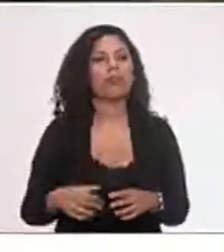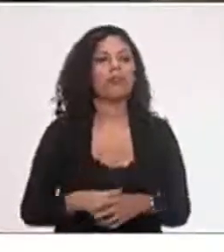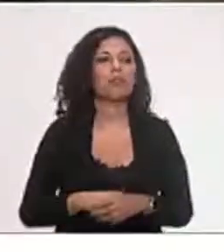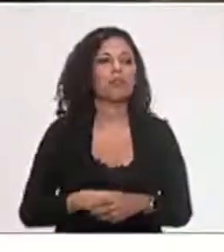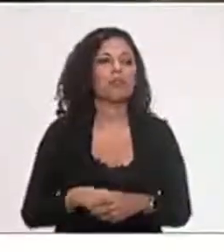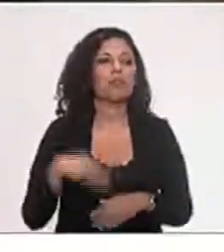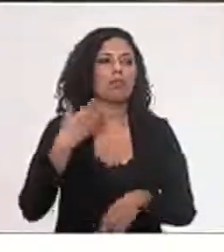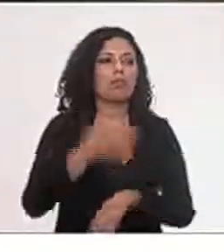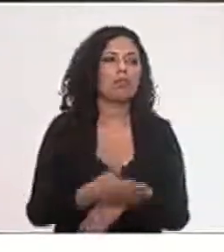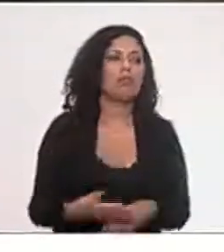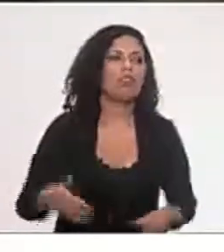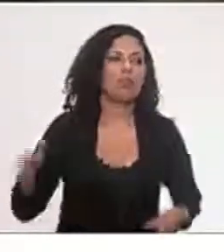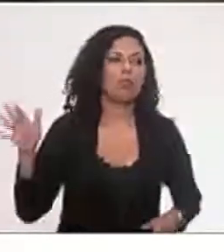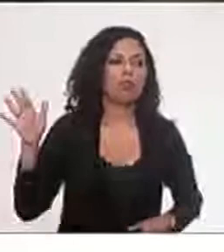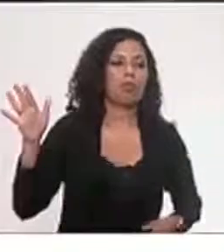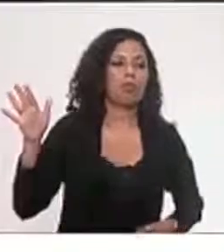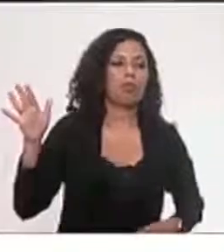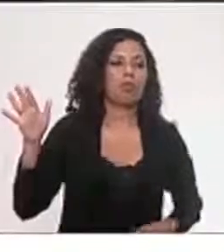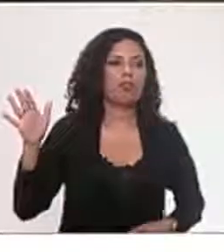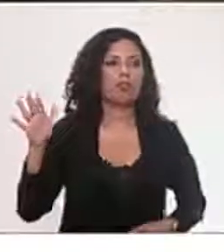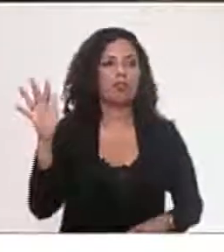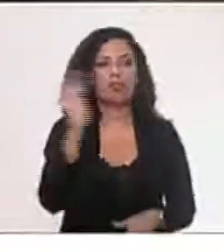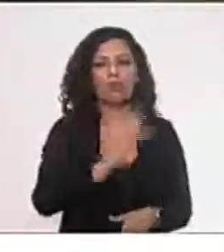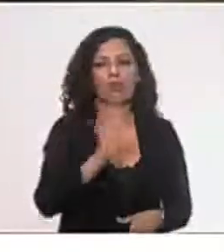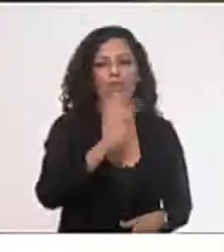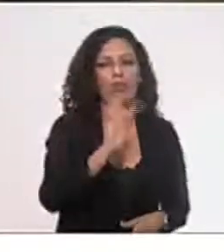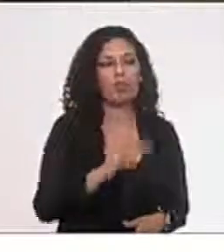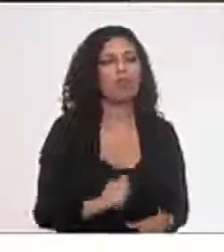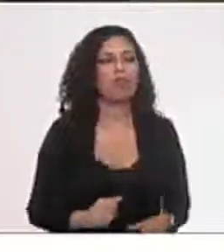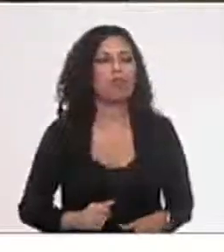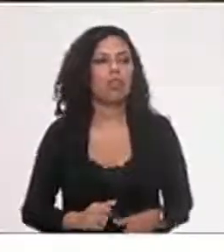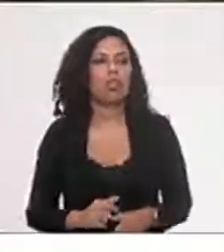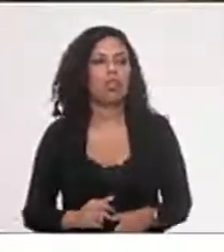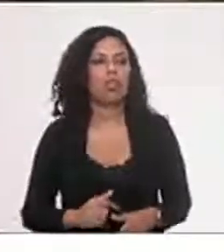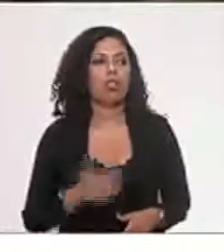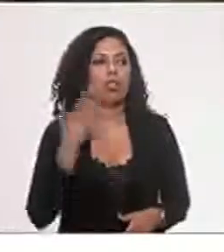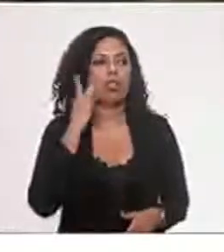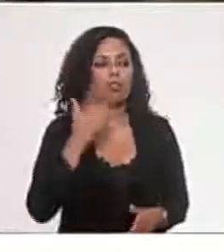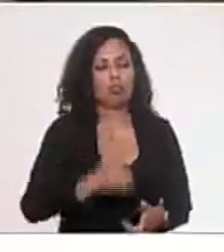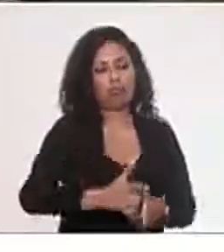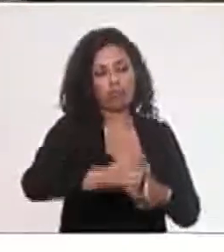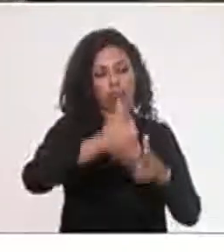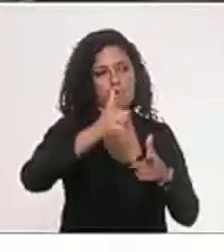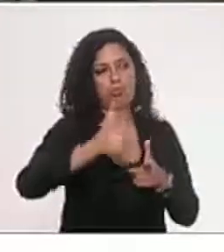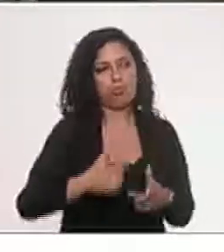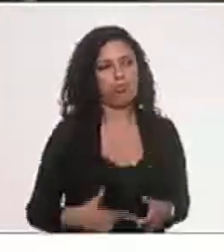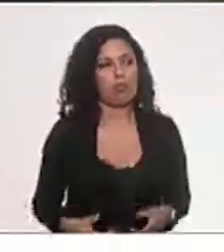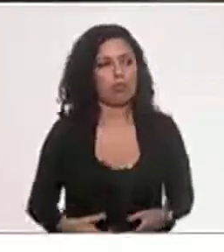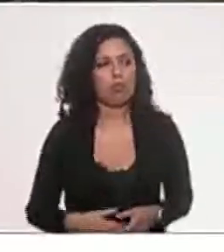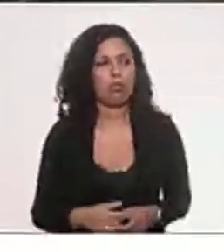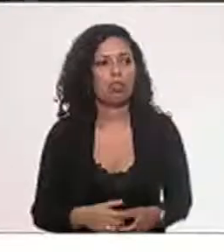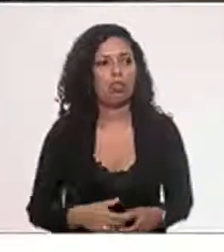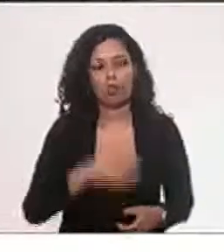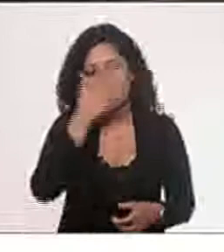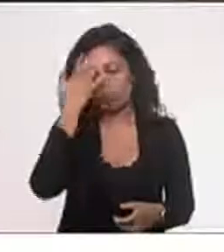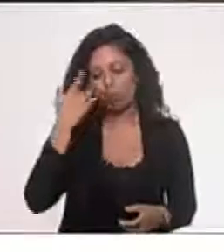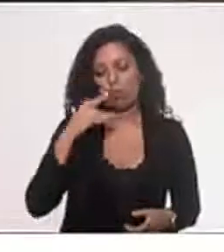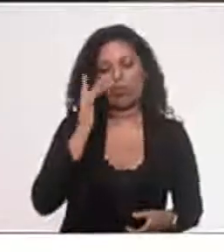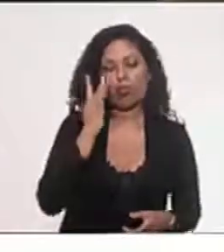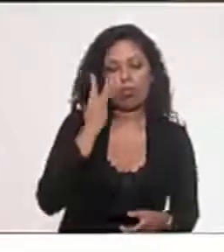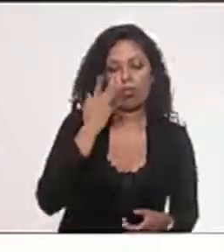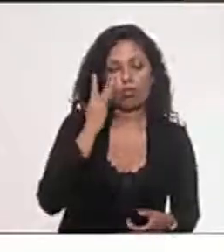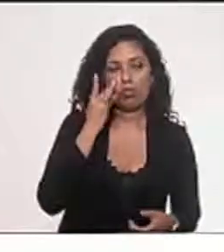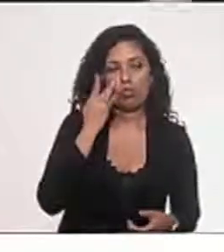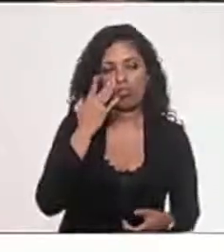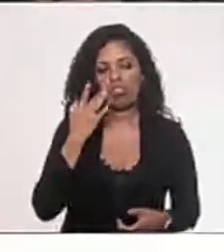chegar com um carro preto, com a placa preta, vai tomar tiro desses marginais. Que vai achar que a polícia, que os marginais são tão ignorantes que vão confundir a placa preta com um carro de